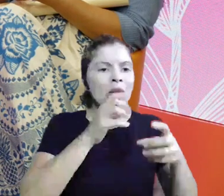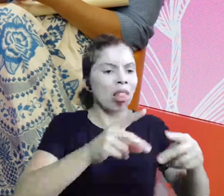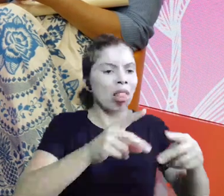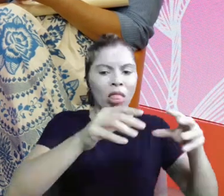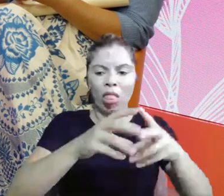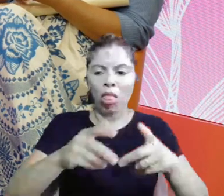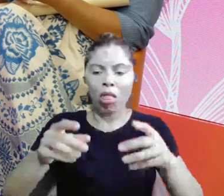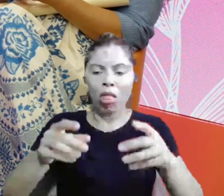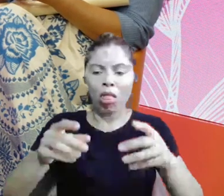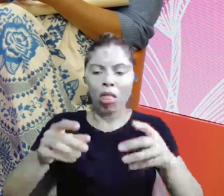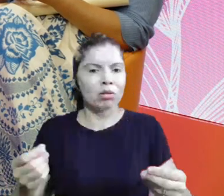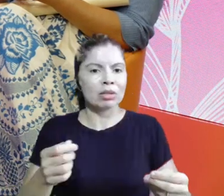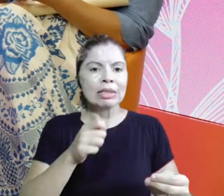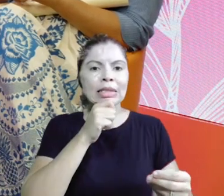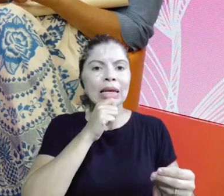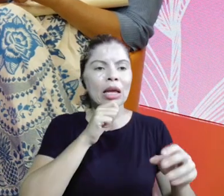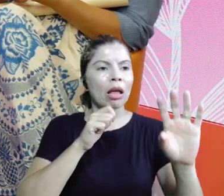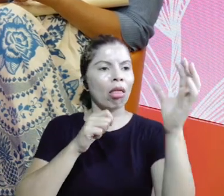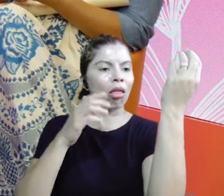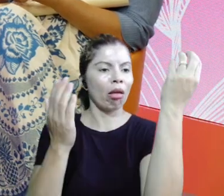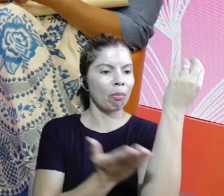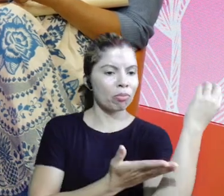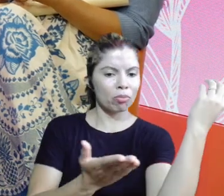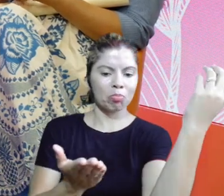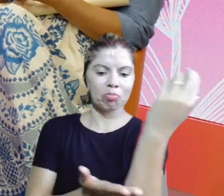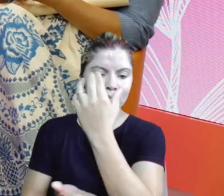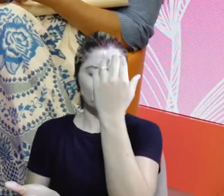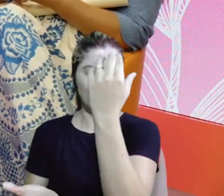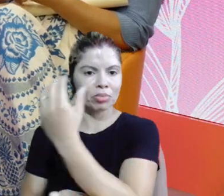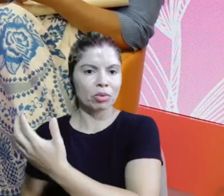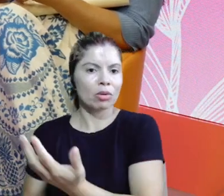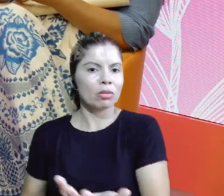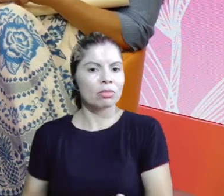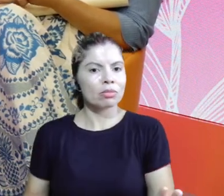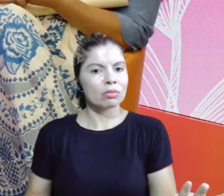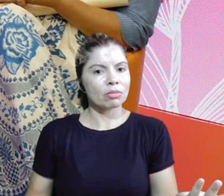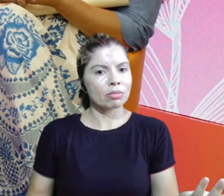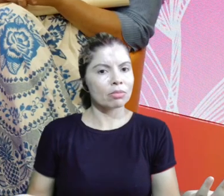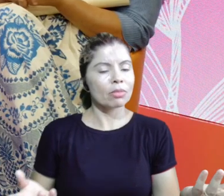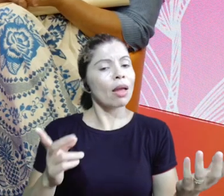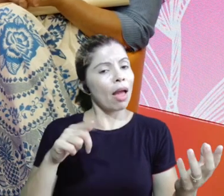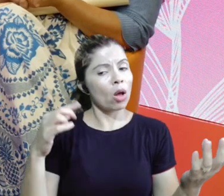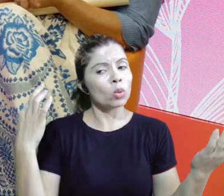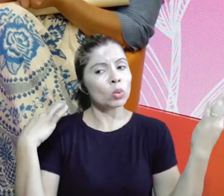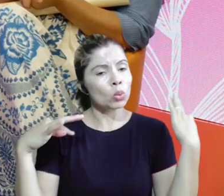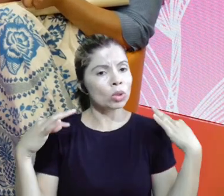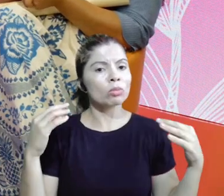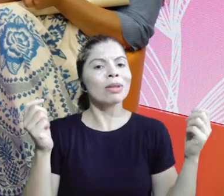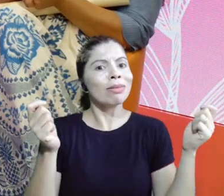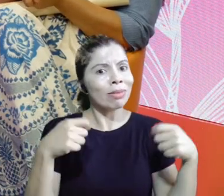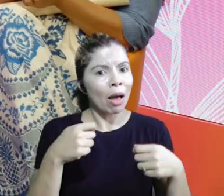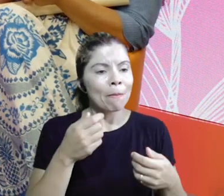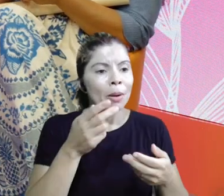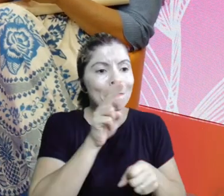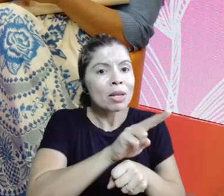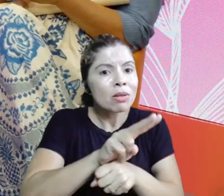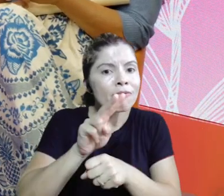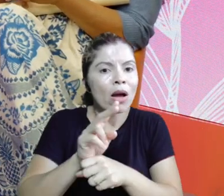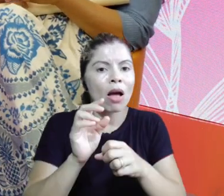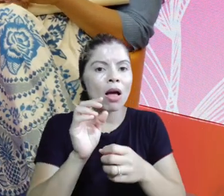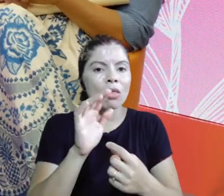sem desmatar, sem, com ecologia, com turismo, com gastronomia, é uma experiência